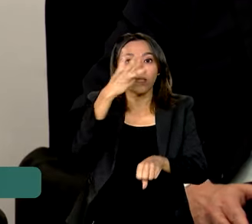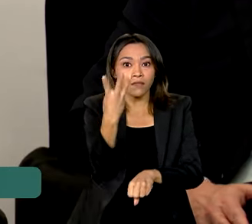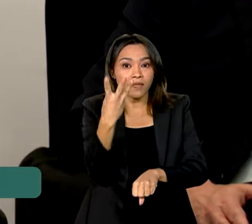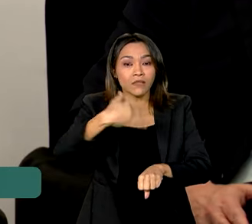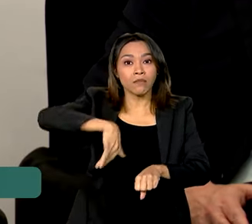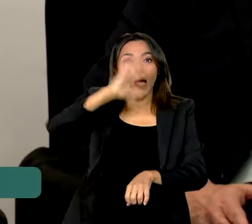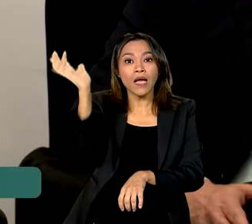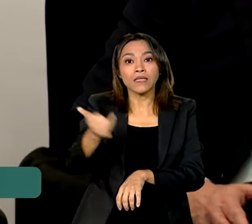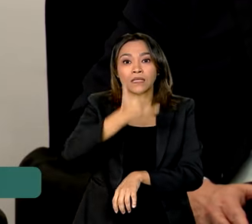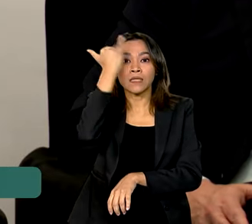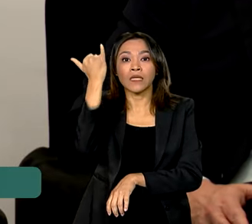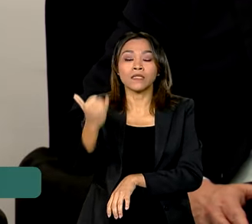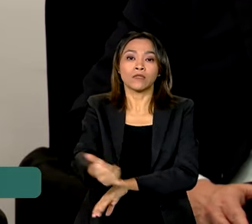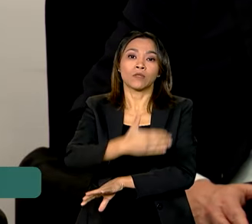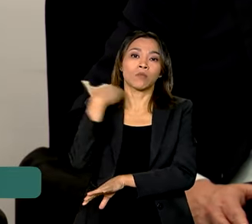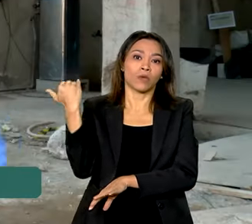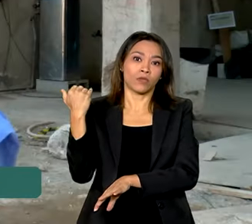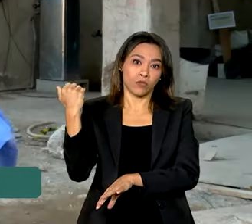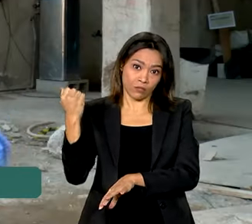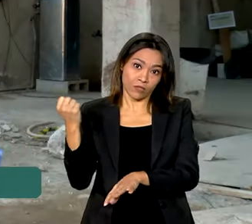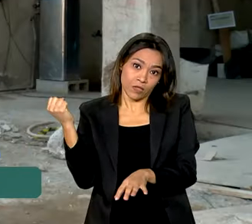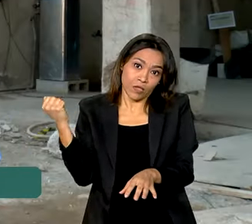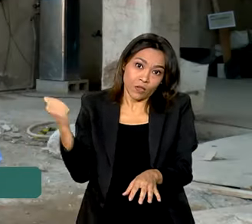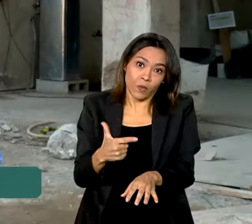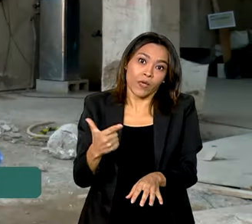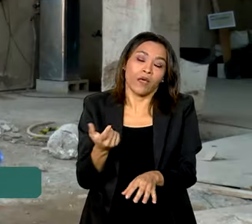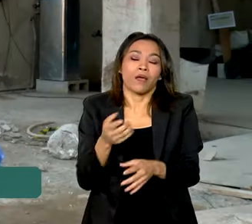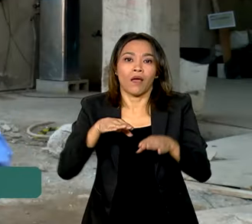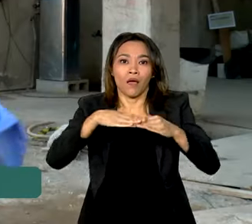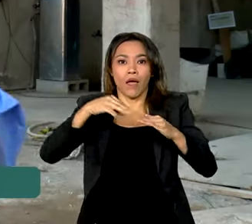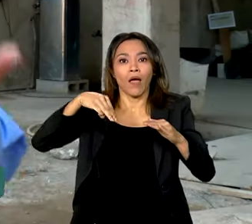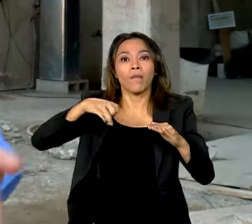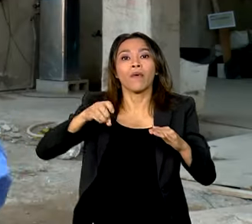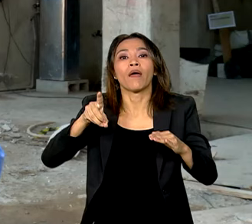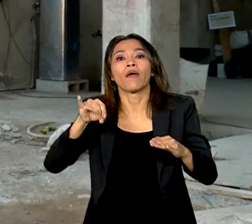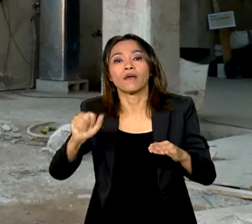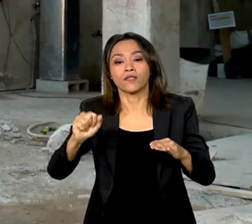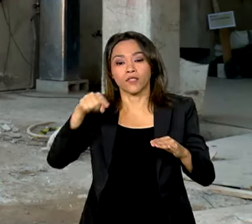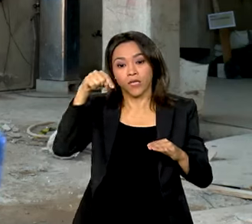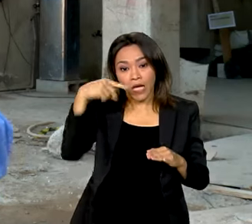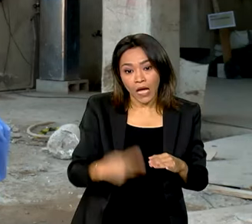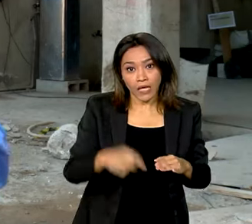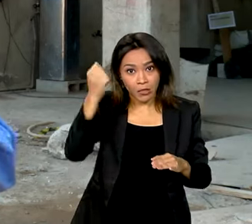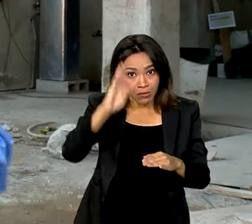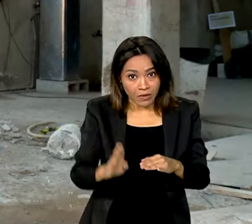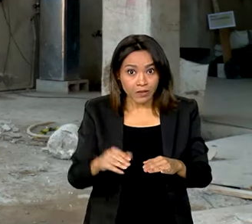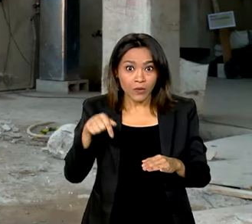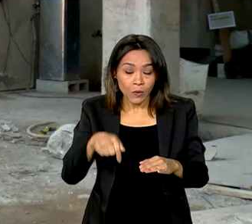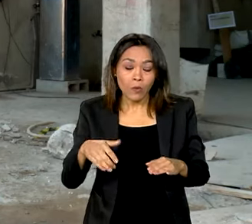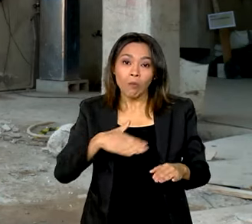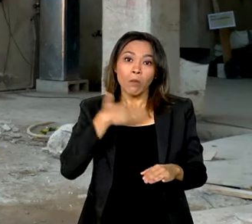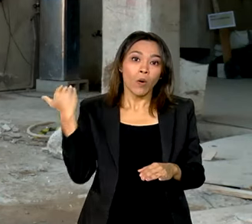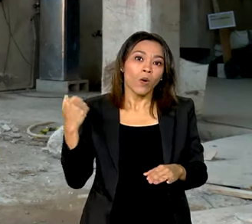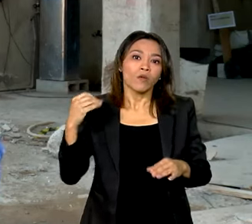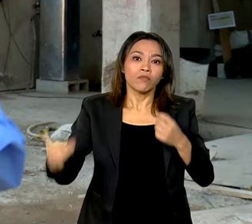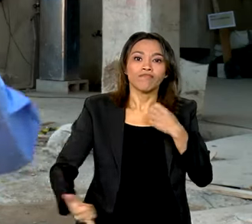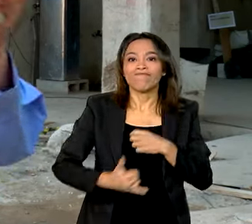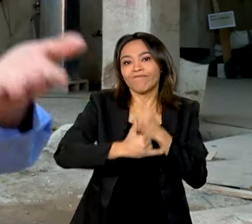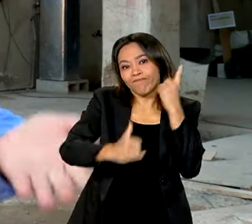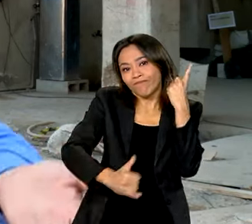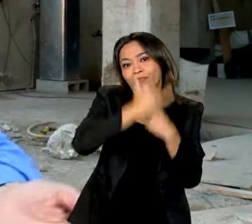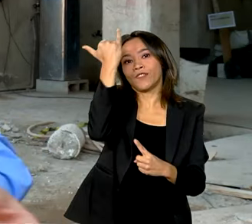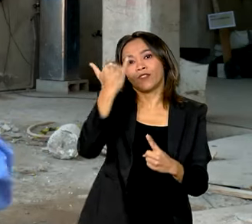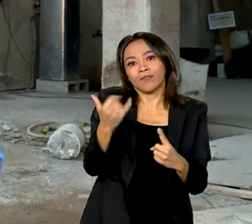acidentes fatais do que a média. A cada três horas, um trabalhador morre no Brasil vítima de acidente de trabalho.